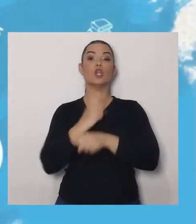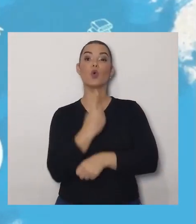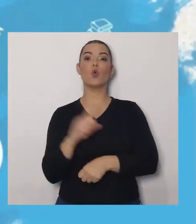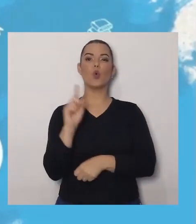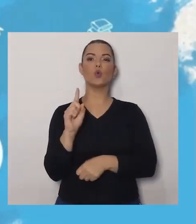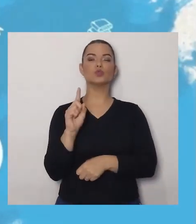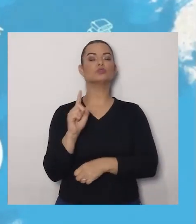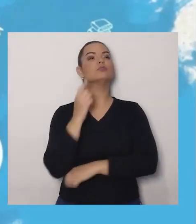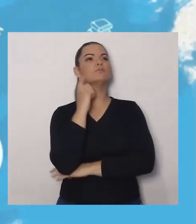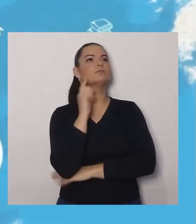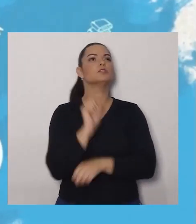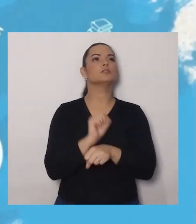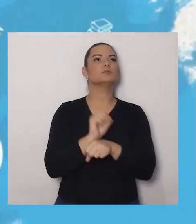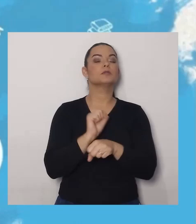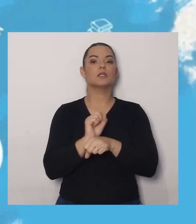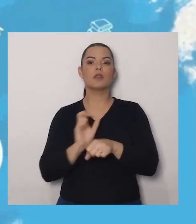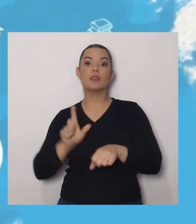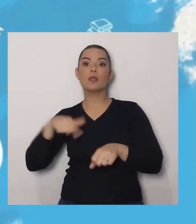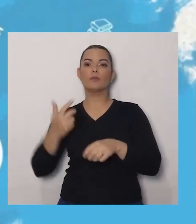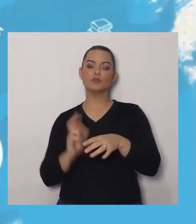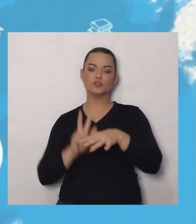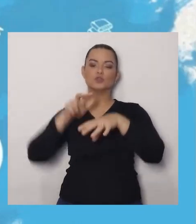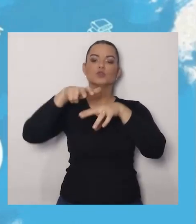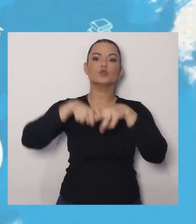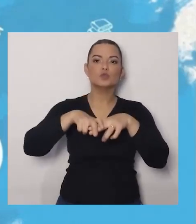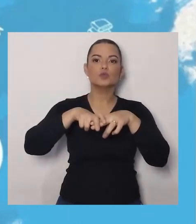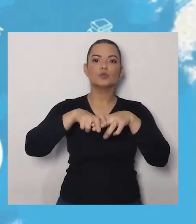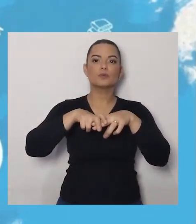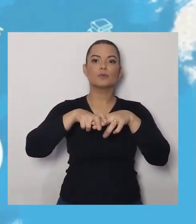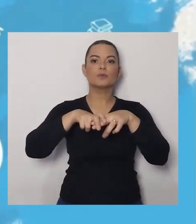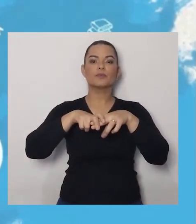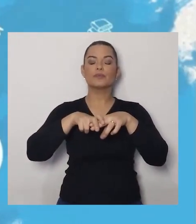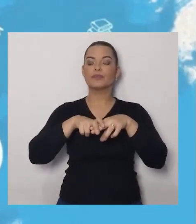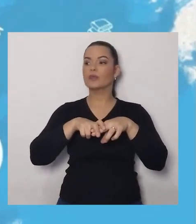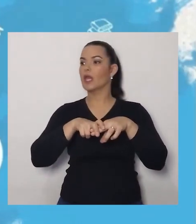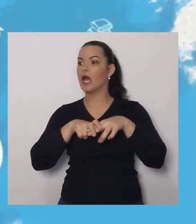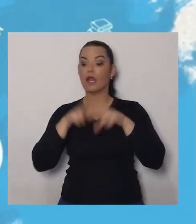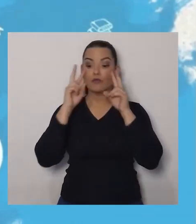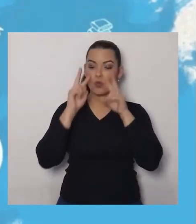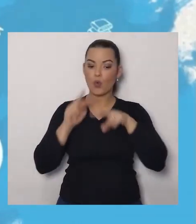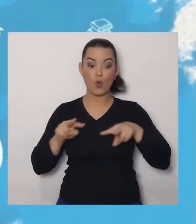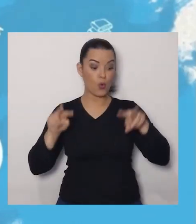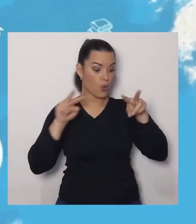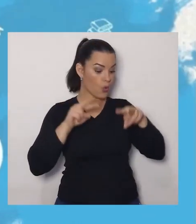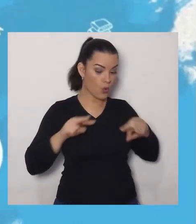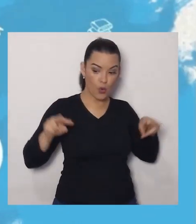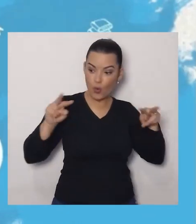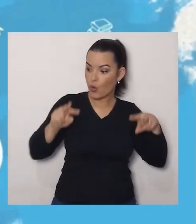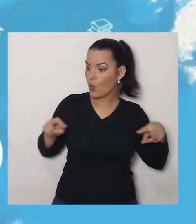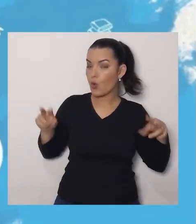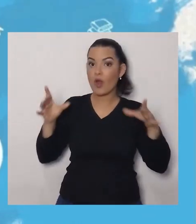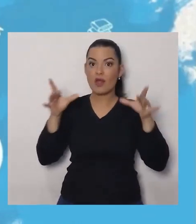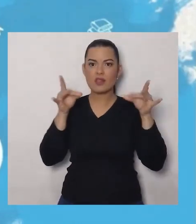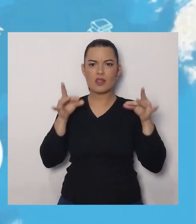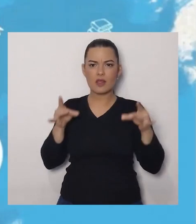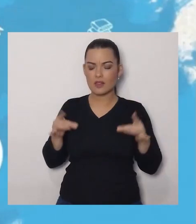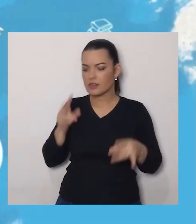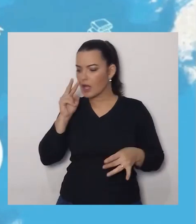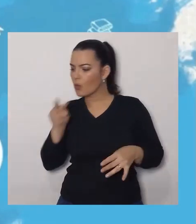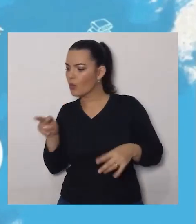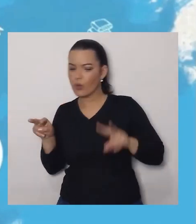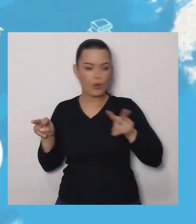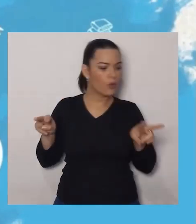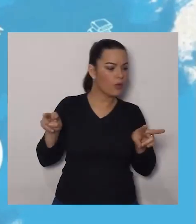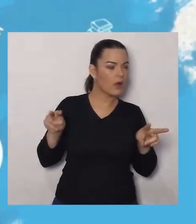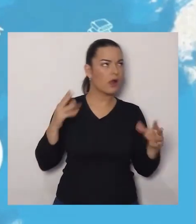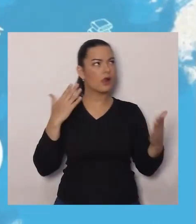14 bis pra ela poder voar. Quando todo mundo entrou, ela foi a última. Ela ficou olhando detalhes. Ela comparou